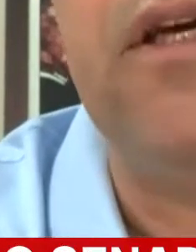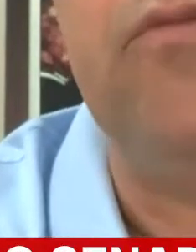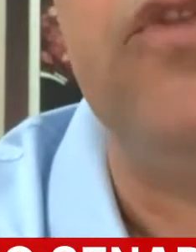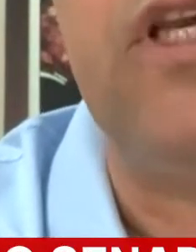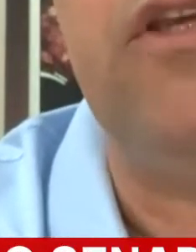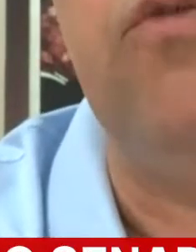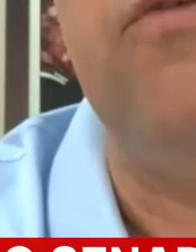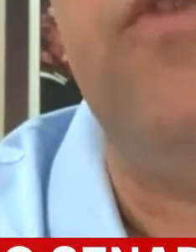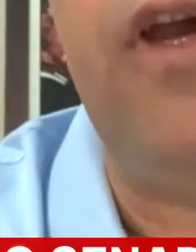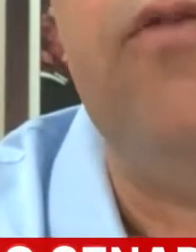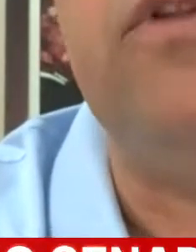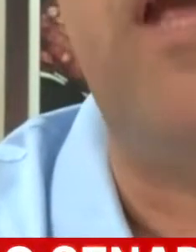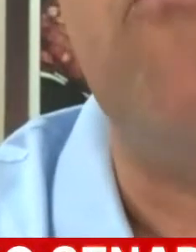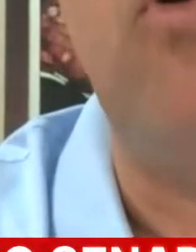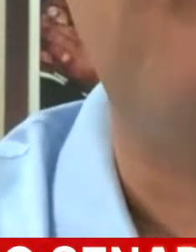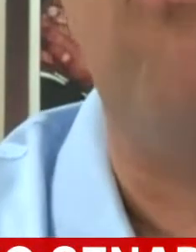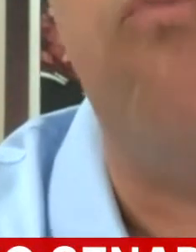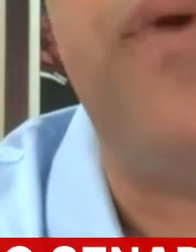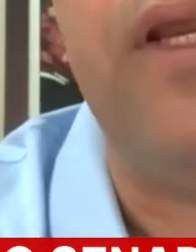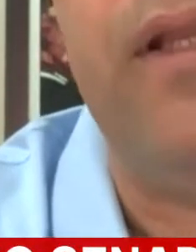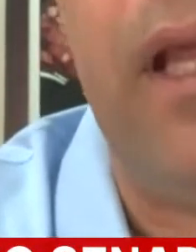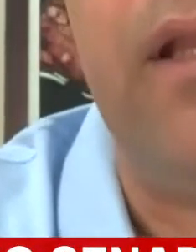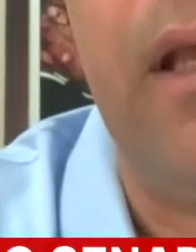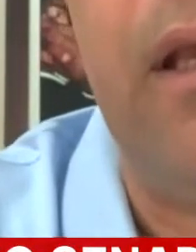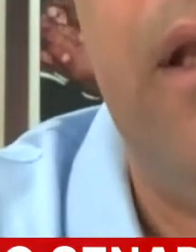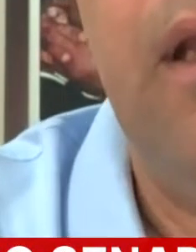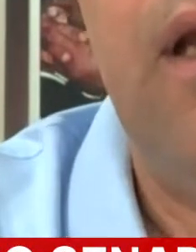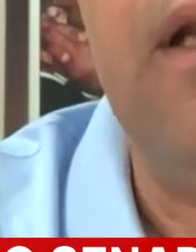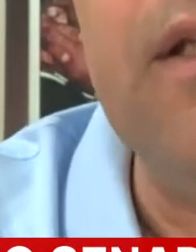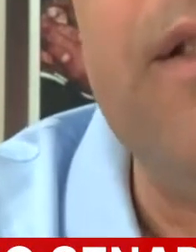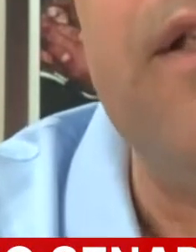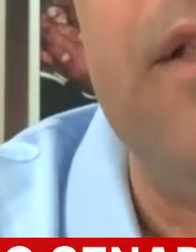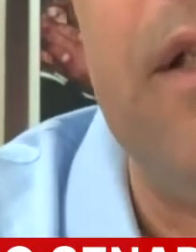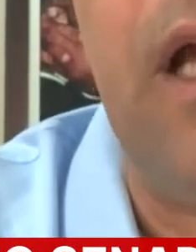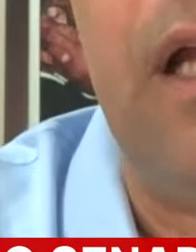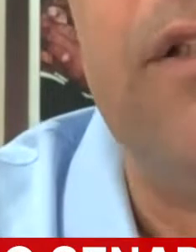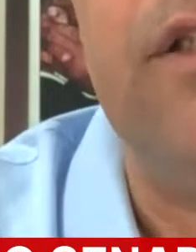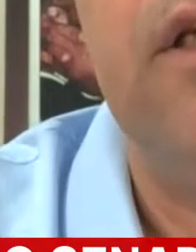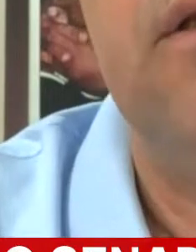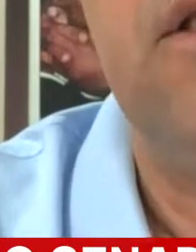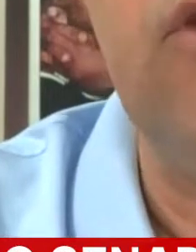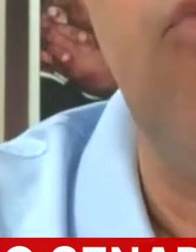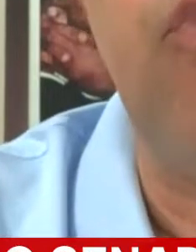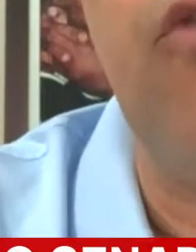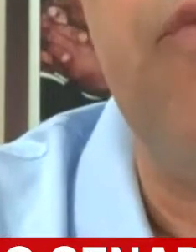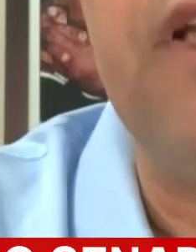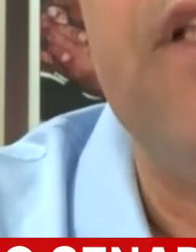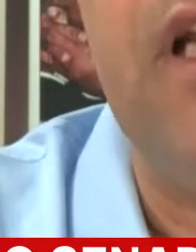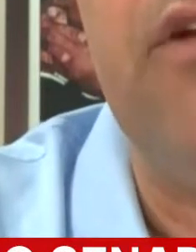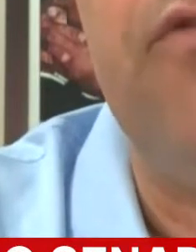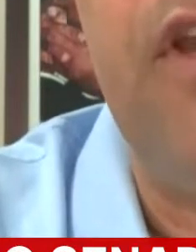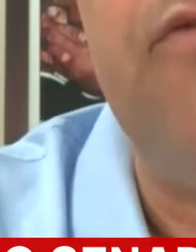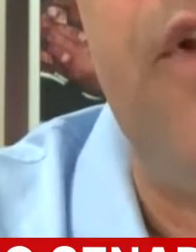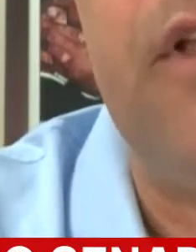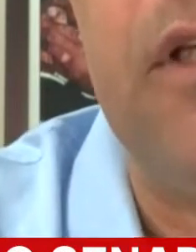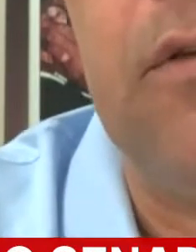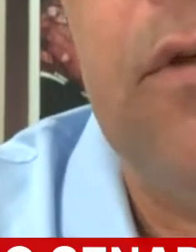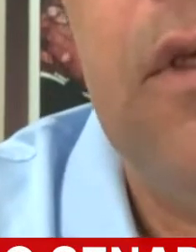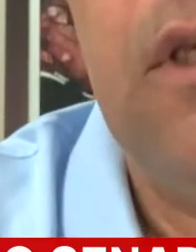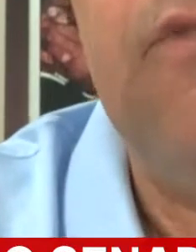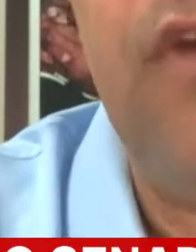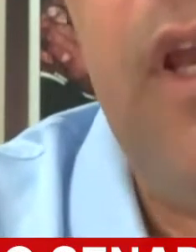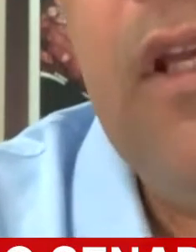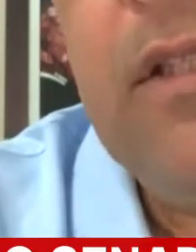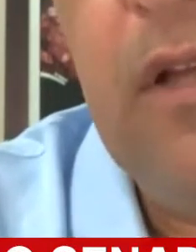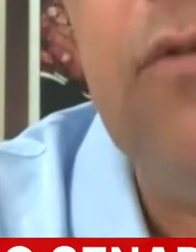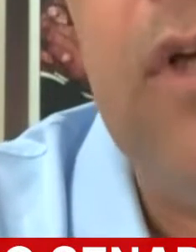lamentamos é que o governo demorou para entender a necessidade que o povo brasileiro vem enfrentando,